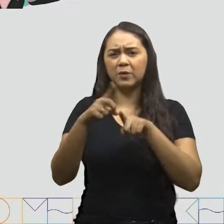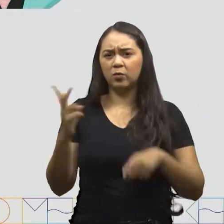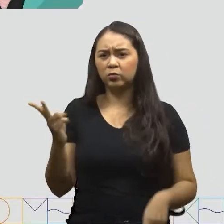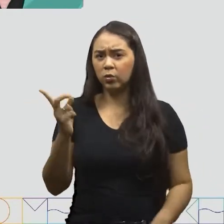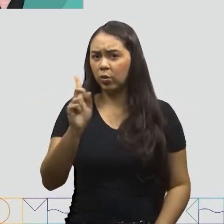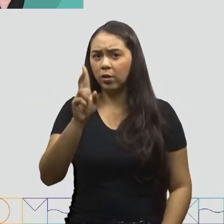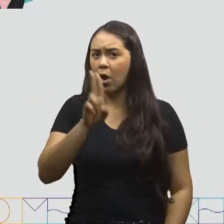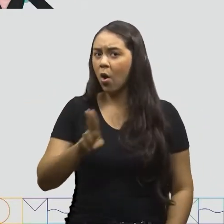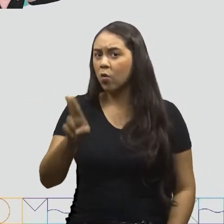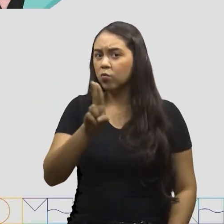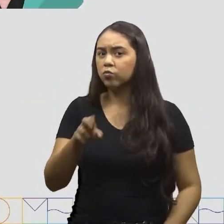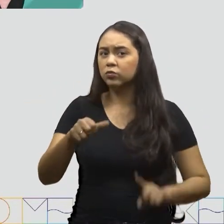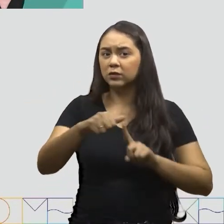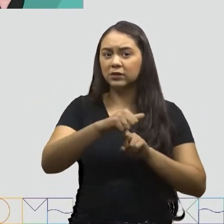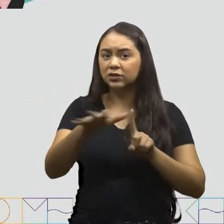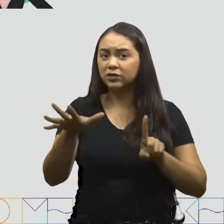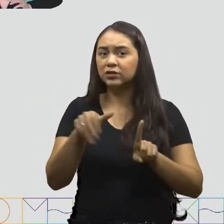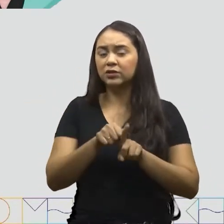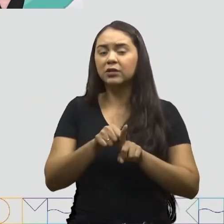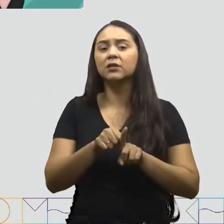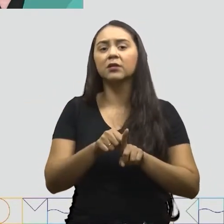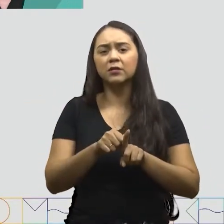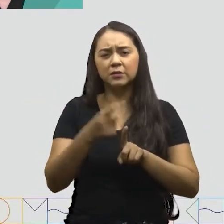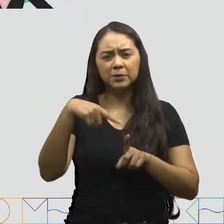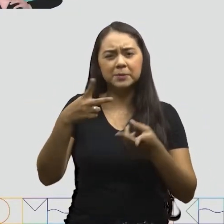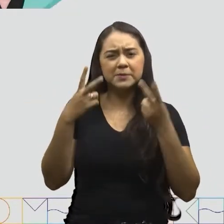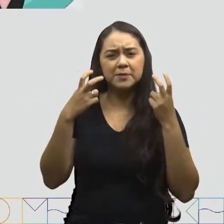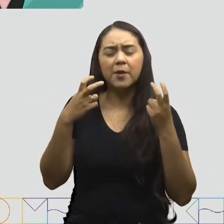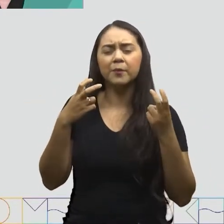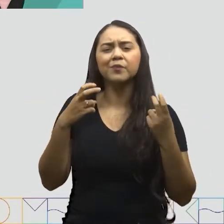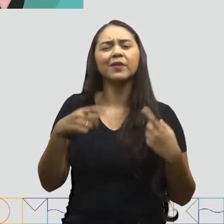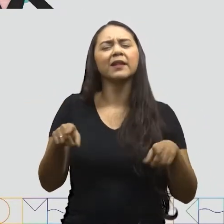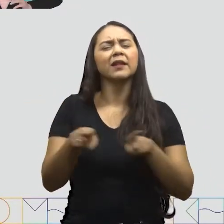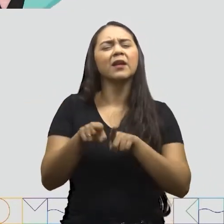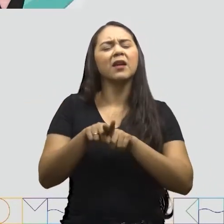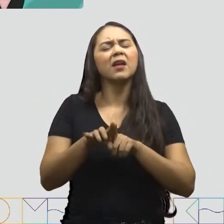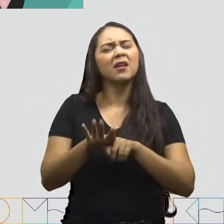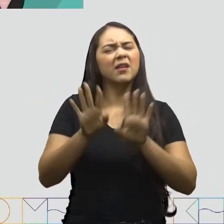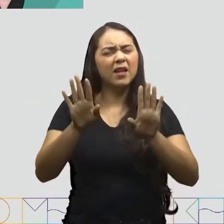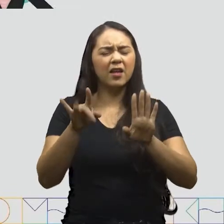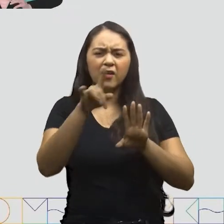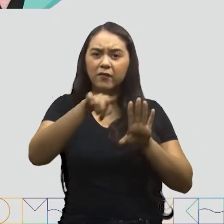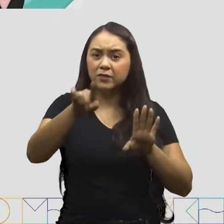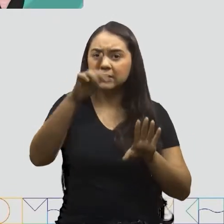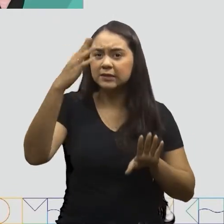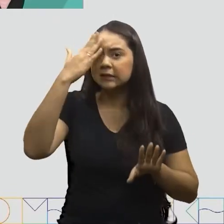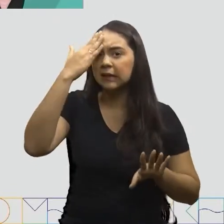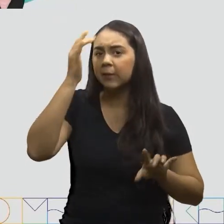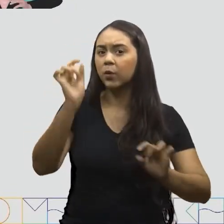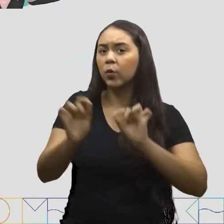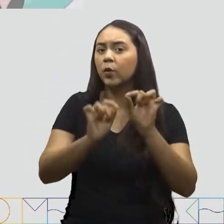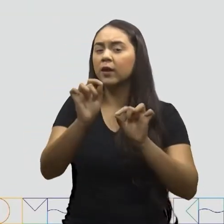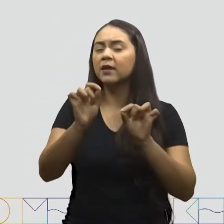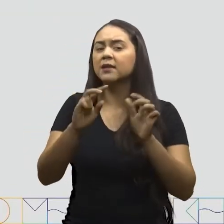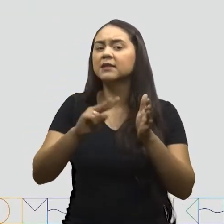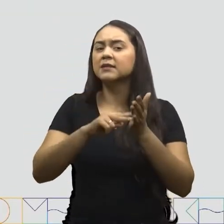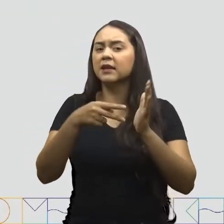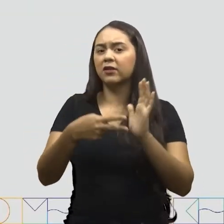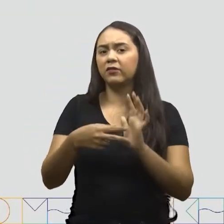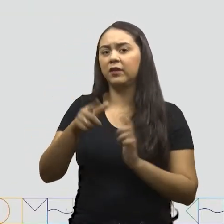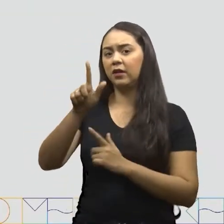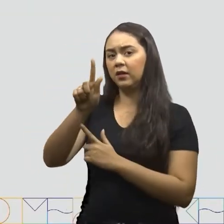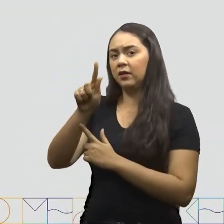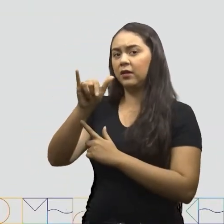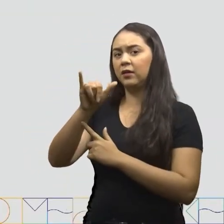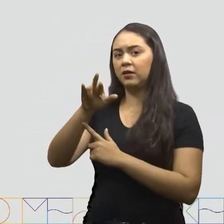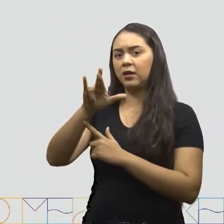usaram gírias em suas falas Aliás Você sabe o que significa essa palavra? Gírias